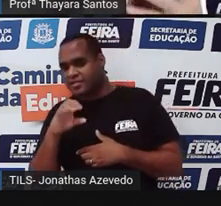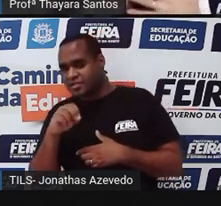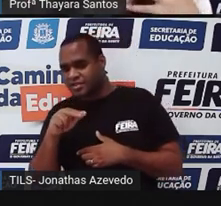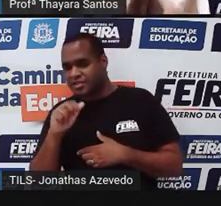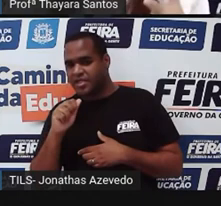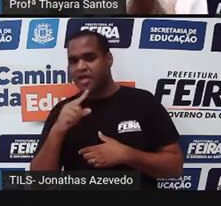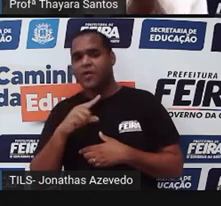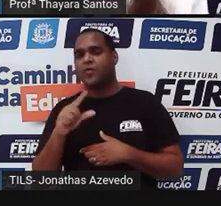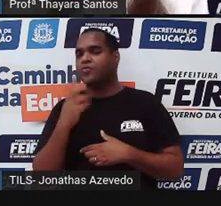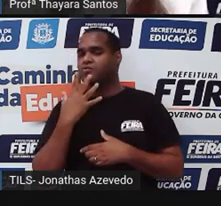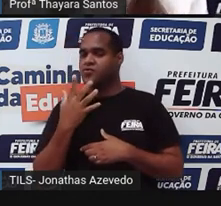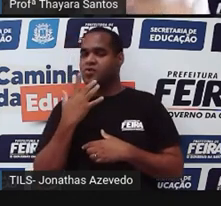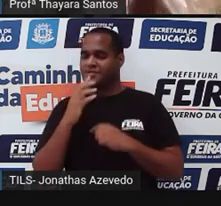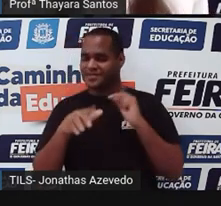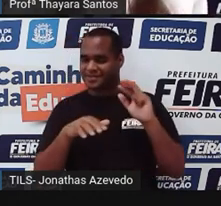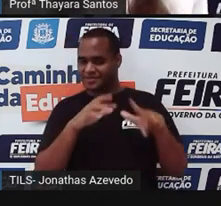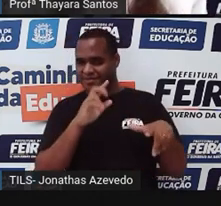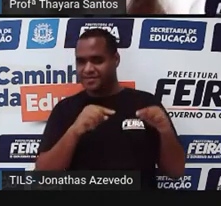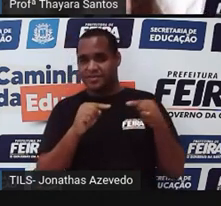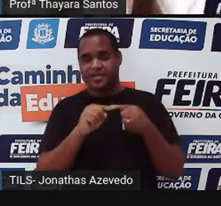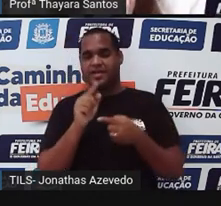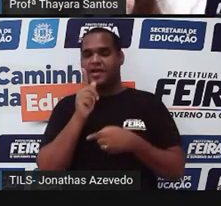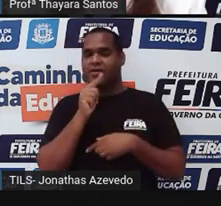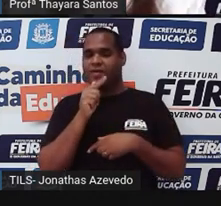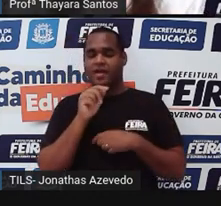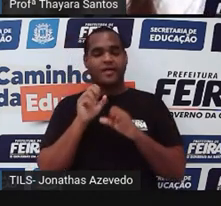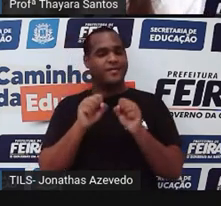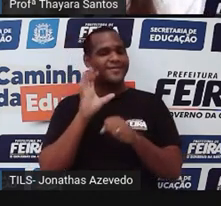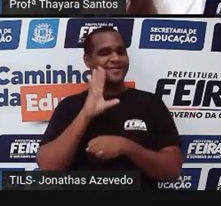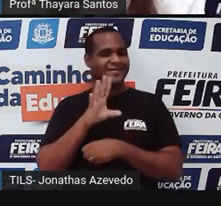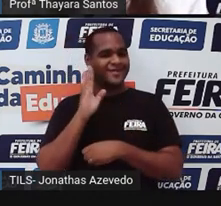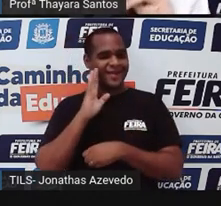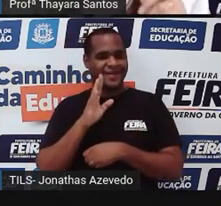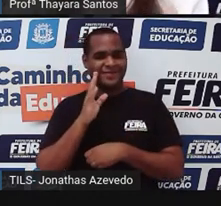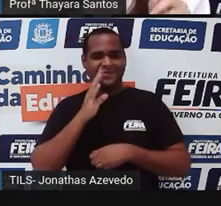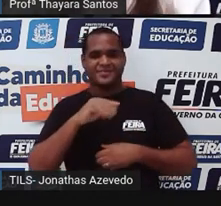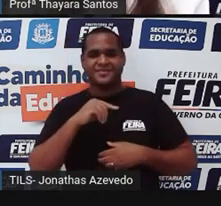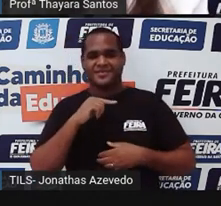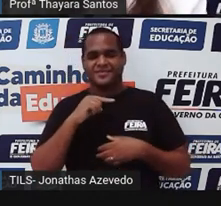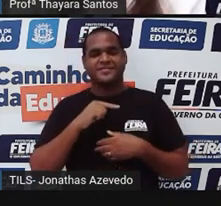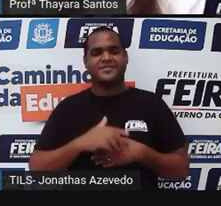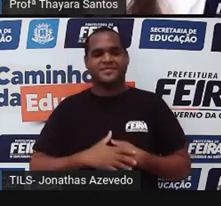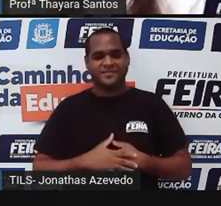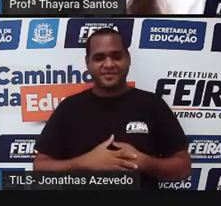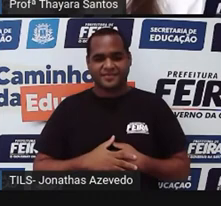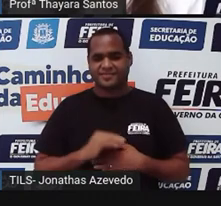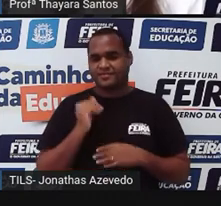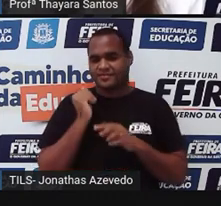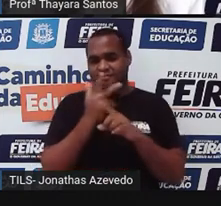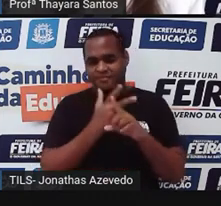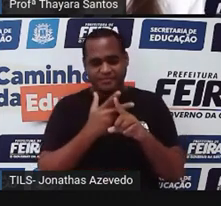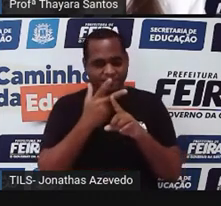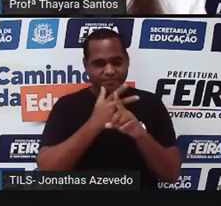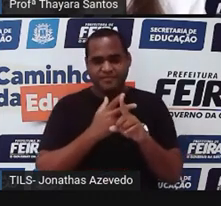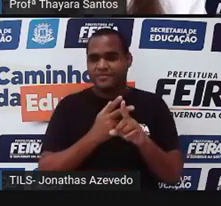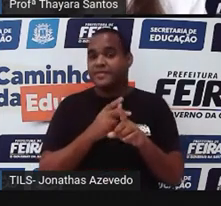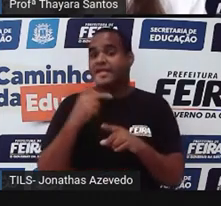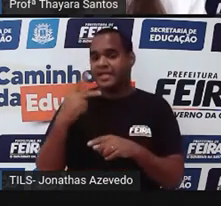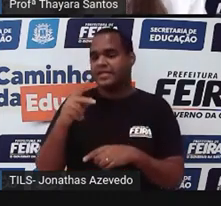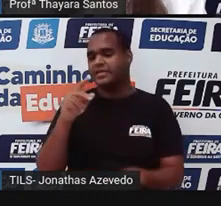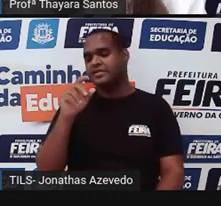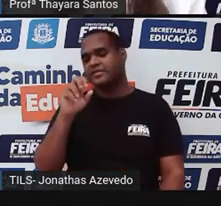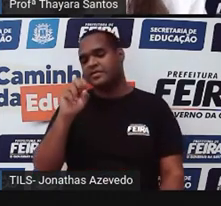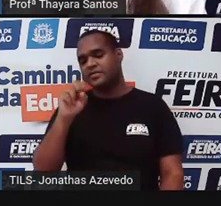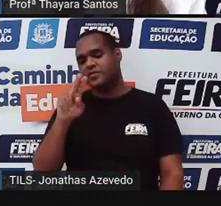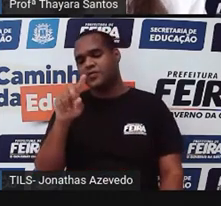só para dar essa coloração diferente e água. E é muito legal, gente. Vão lá, procurem o que a professora Suzana Santiago fez para